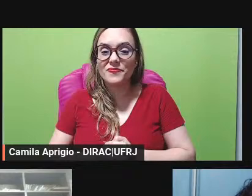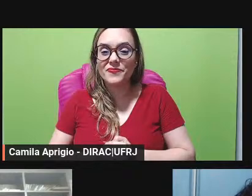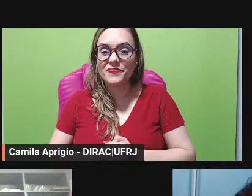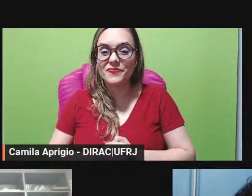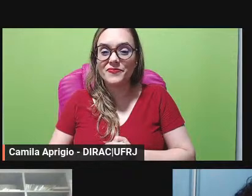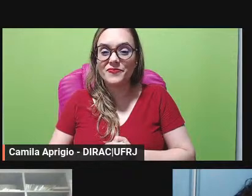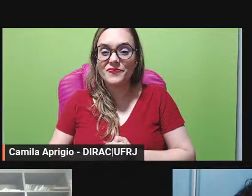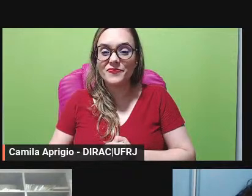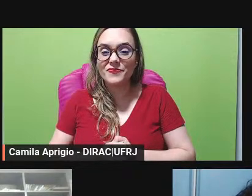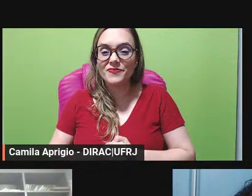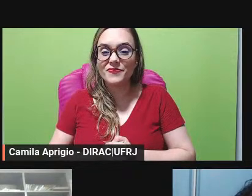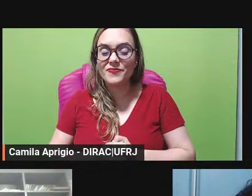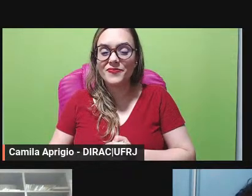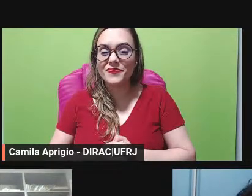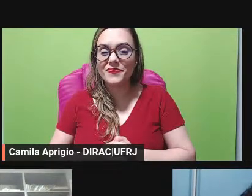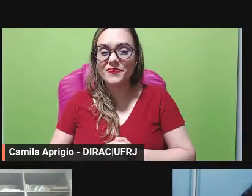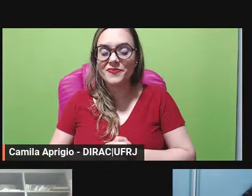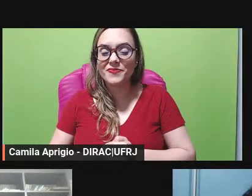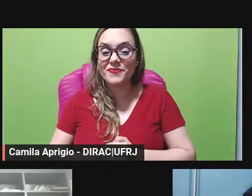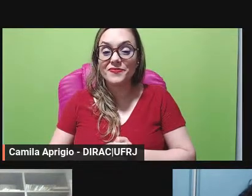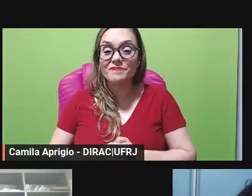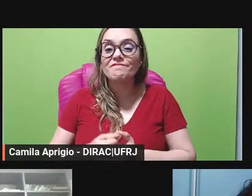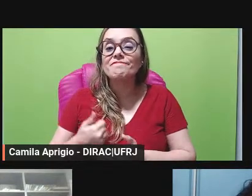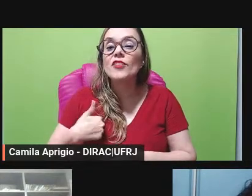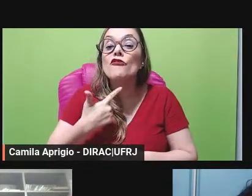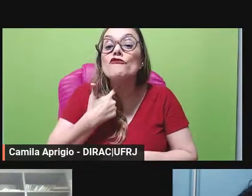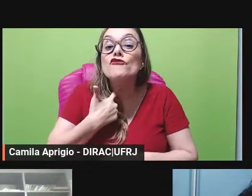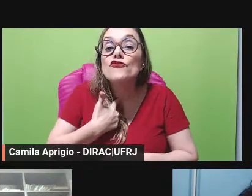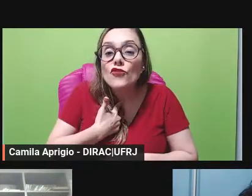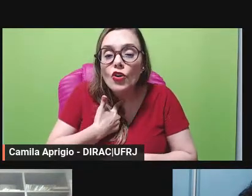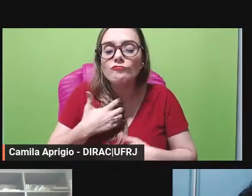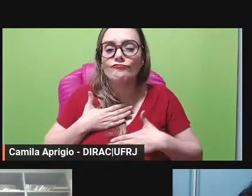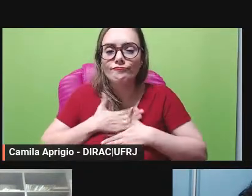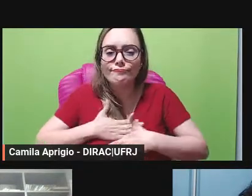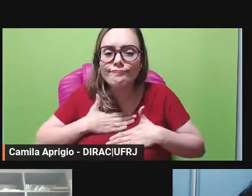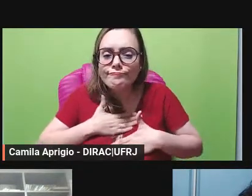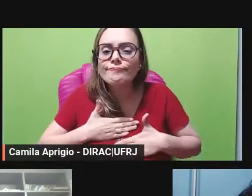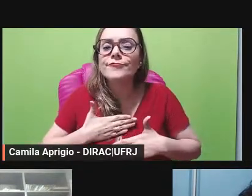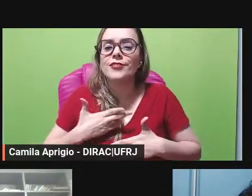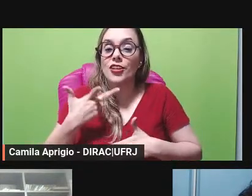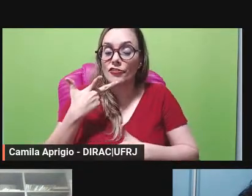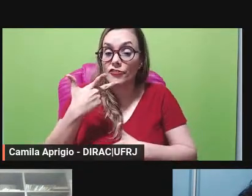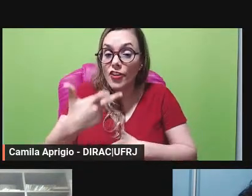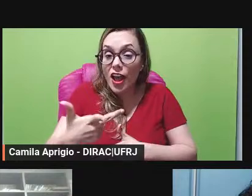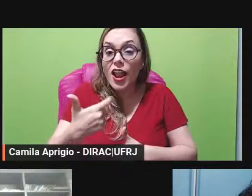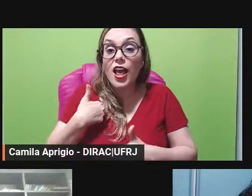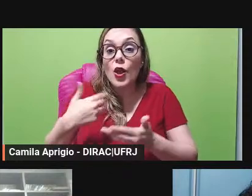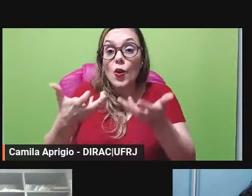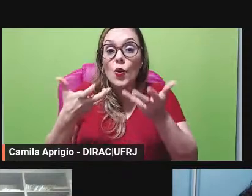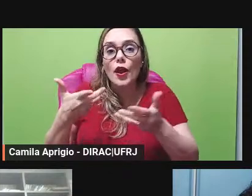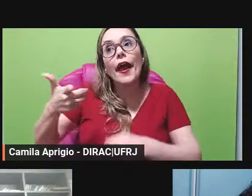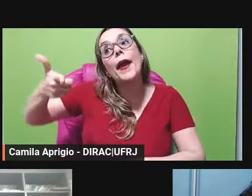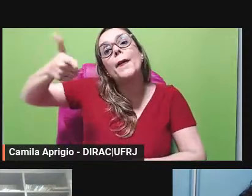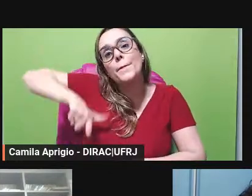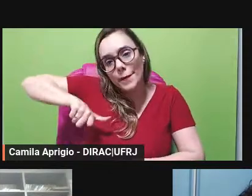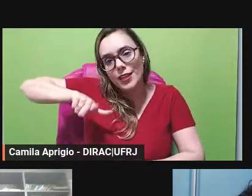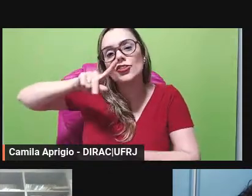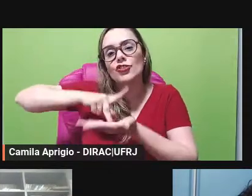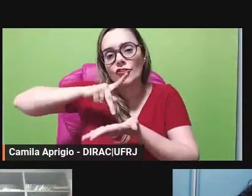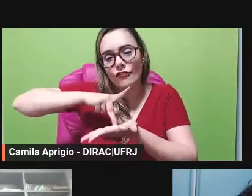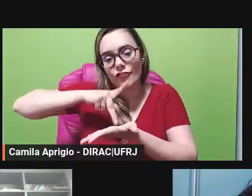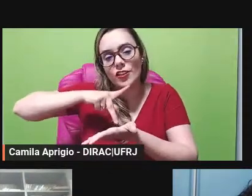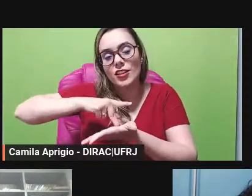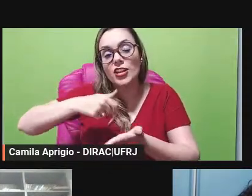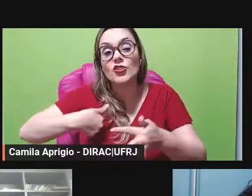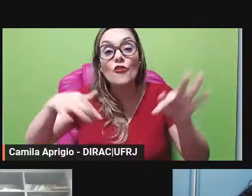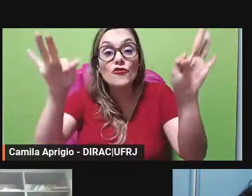bom, eu gostaria de dizer que eu estou repetindo a verdade que eu estou muito feliz com a presença